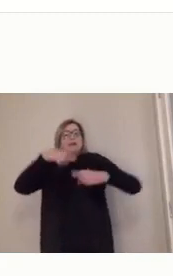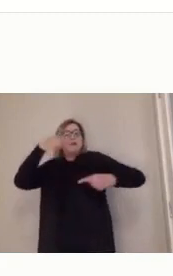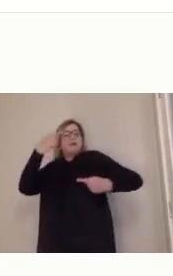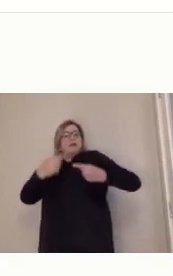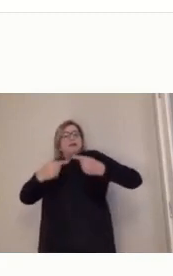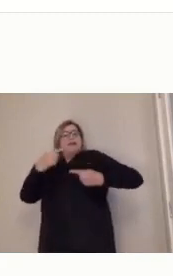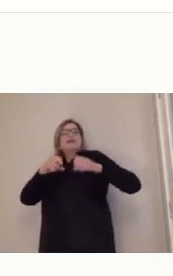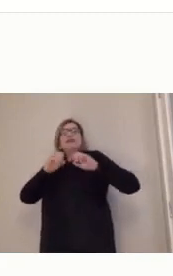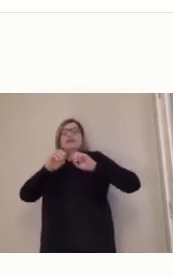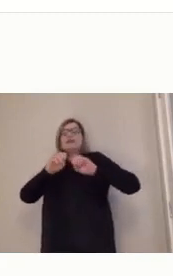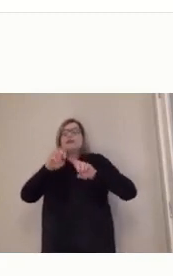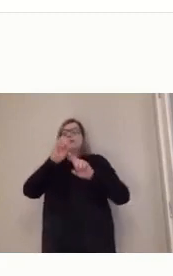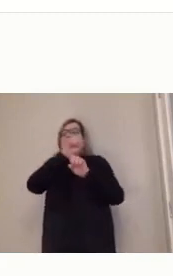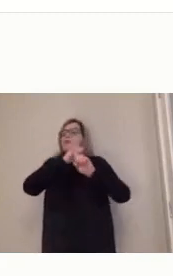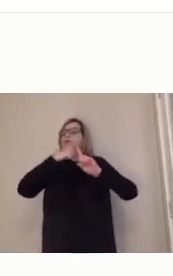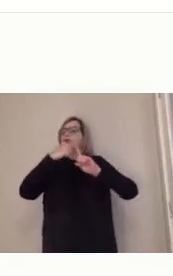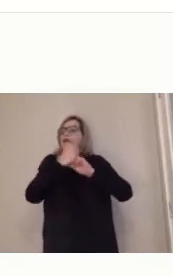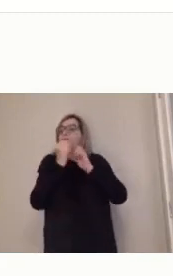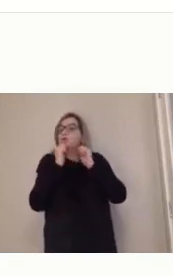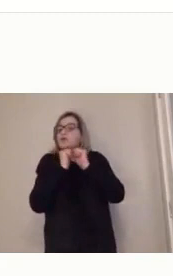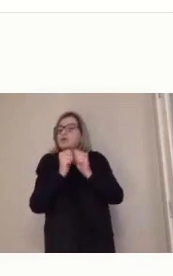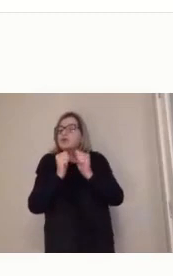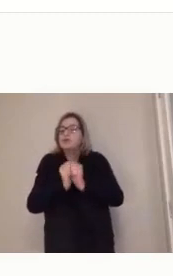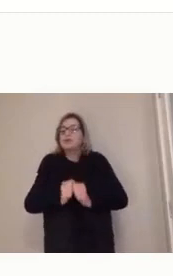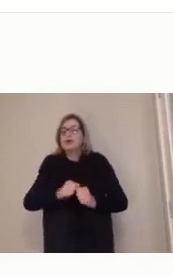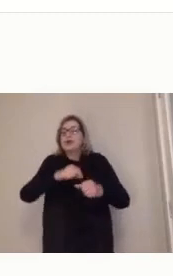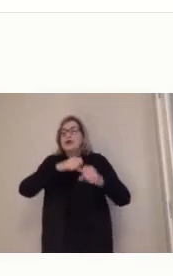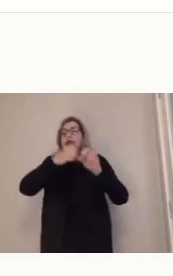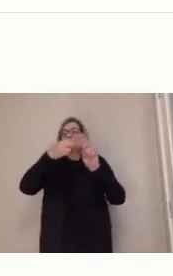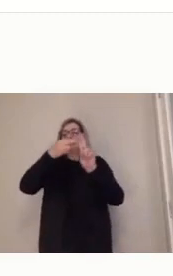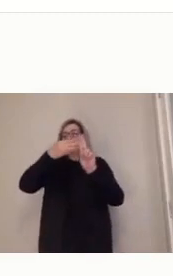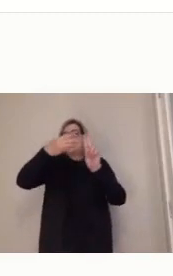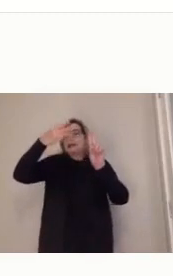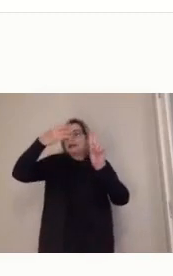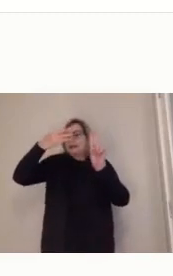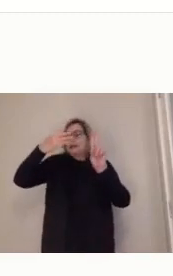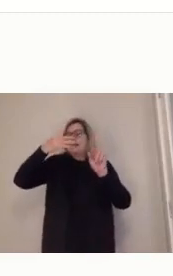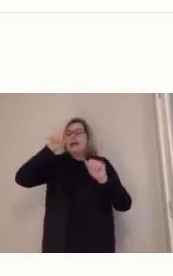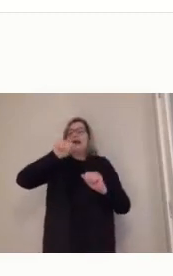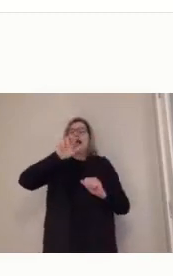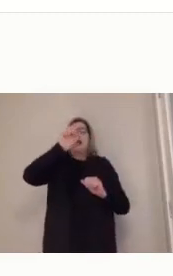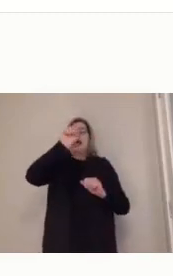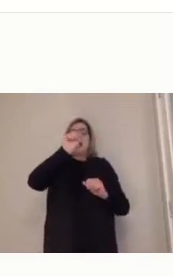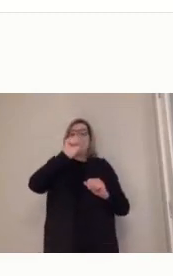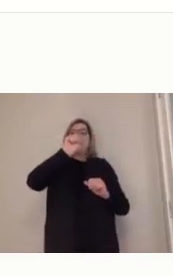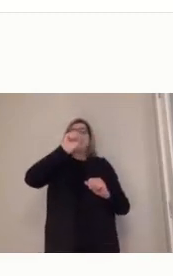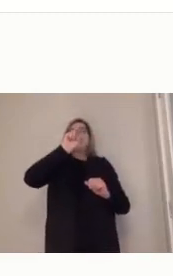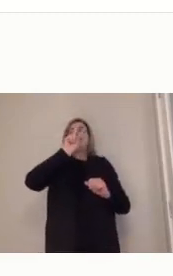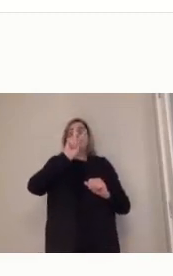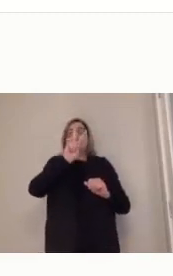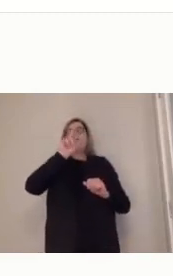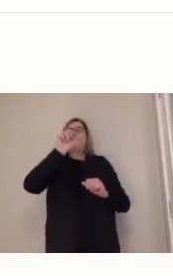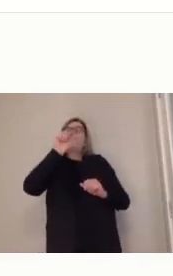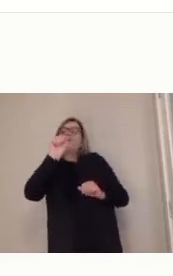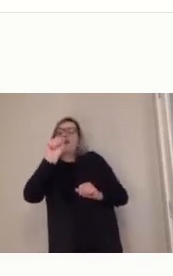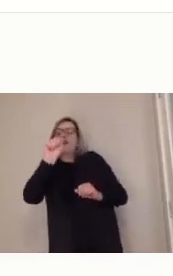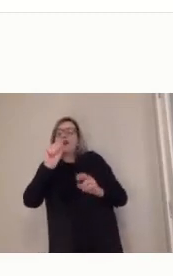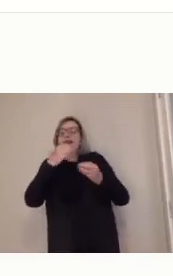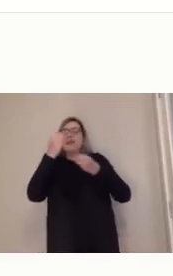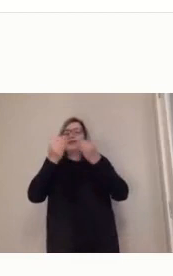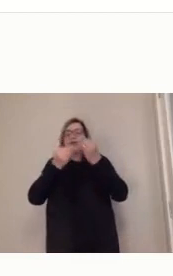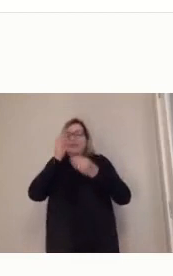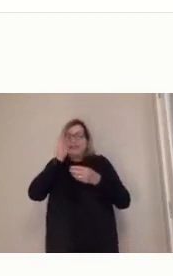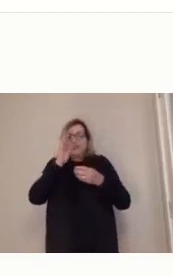e a última é um ambiente virtual de aprendizagem, que no nosso caso a gente trabalha com o mudo, vocês já tiveram a imersão ao mudo, estão